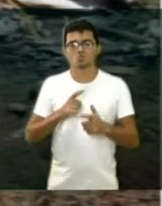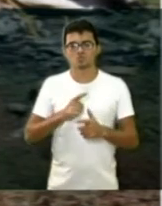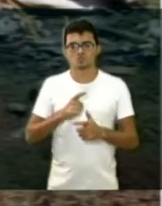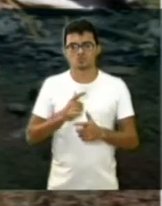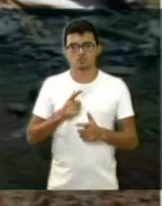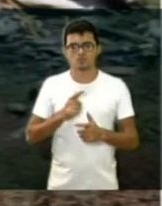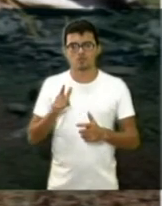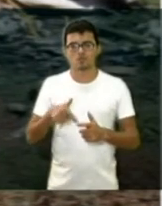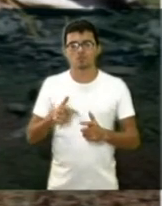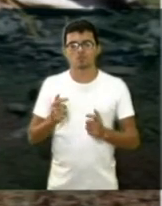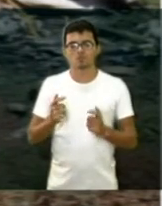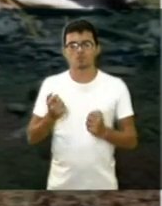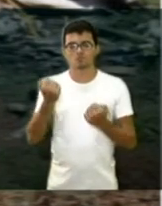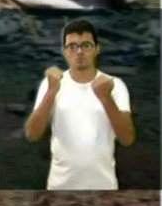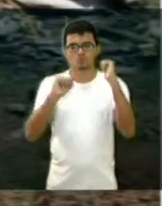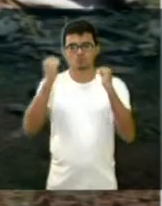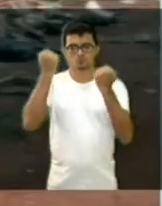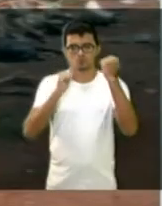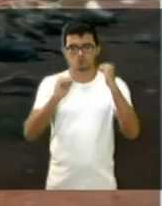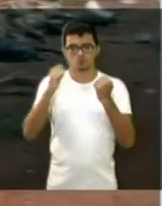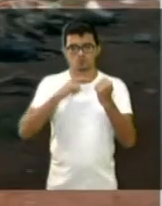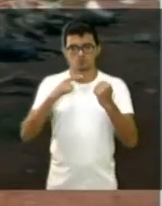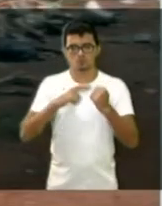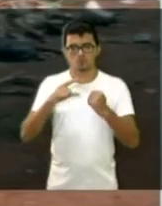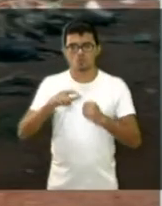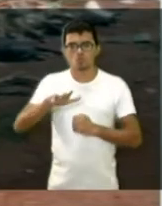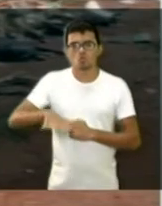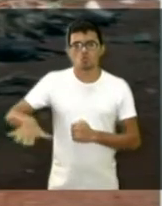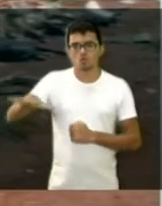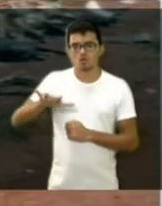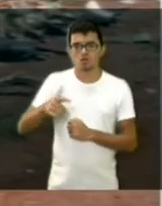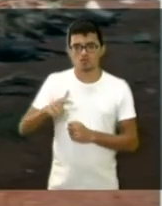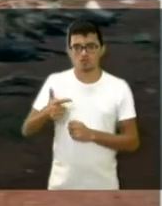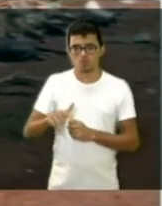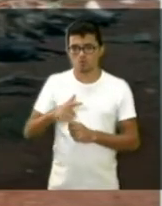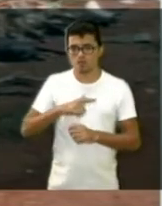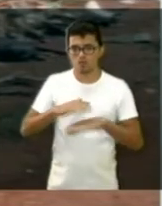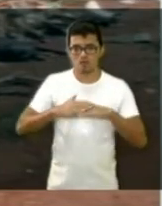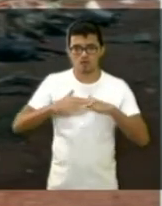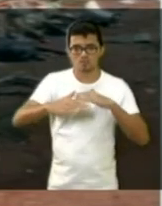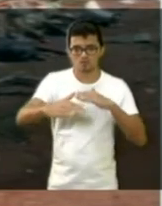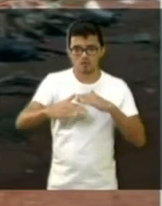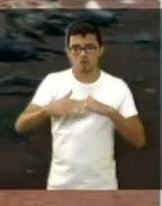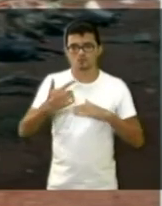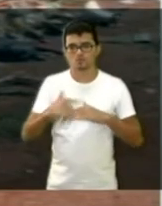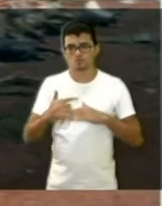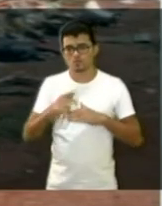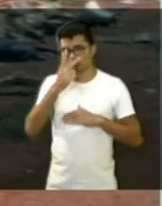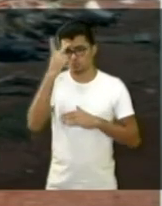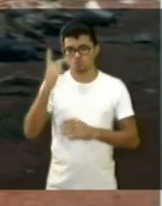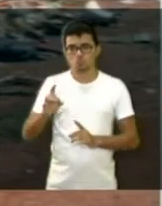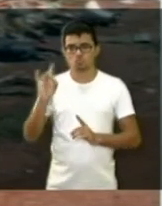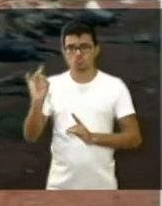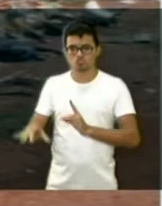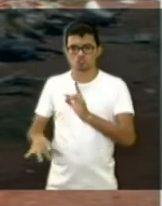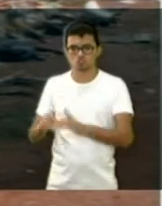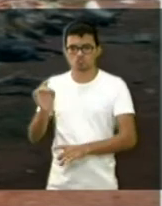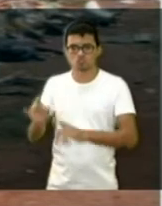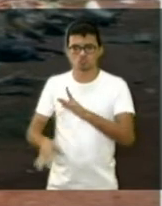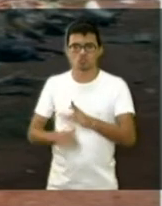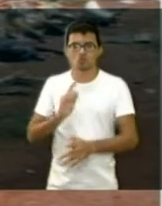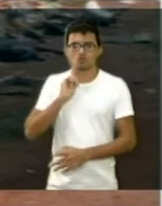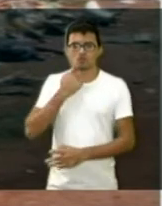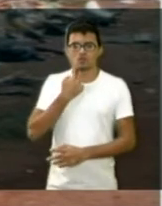distrito industrial, um quarteirão sem asfalto, onde todos jogam acúmulo de lixo.